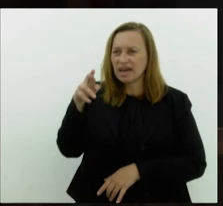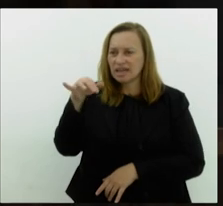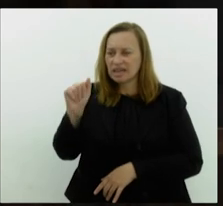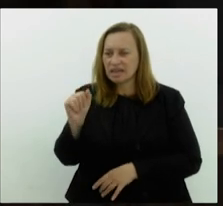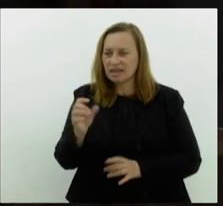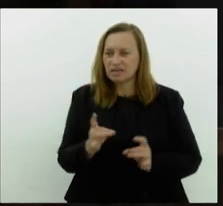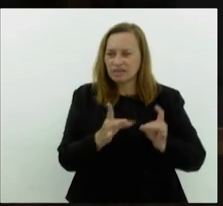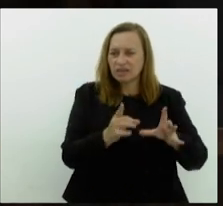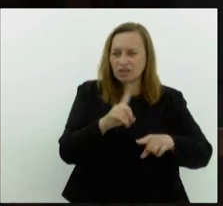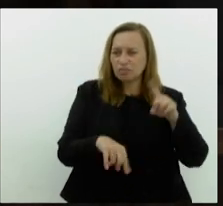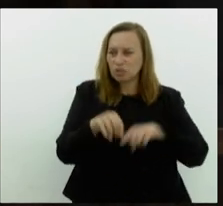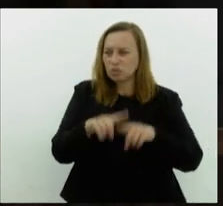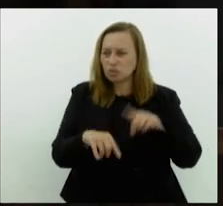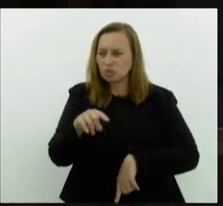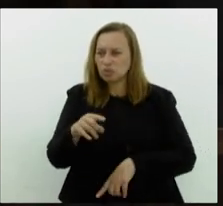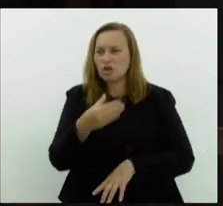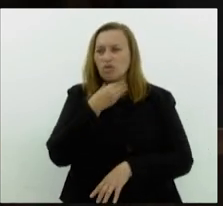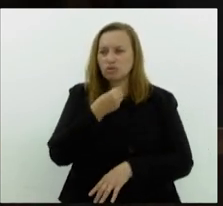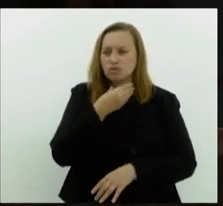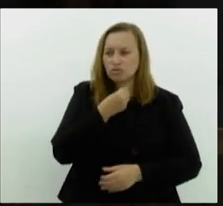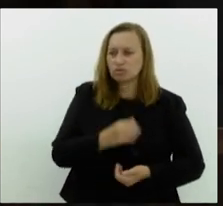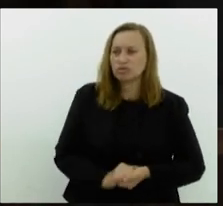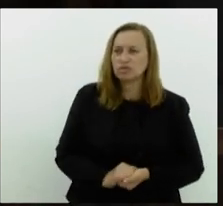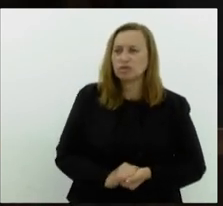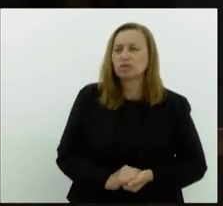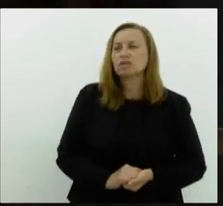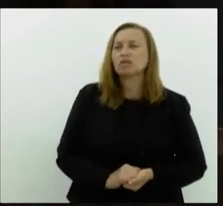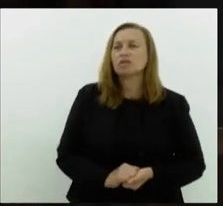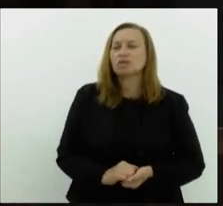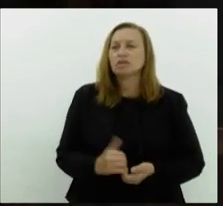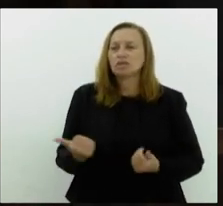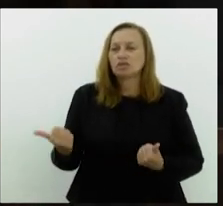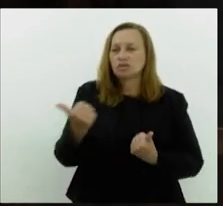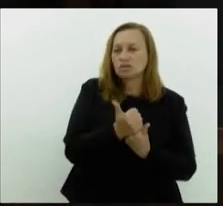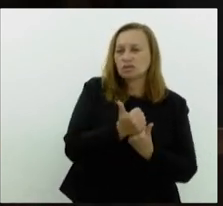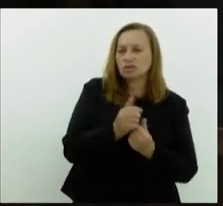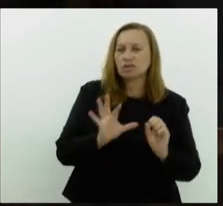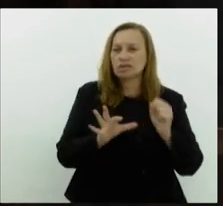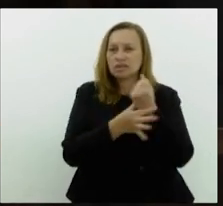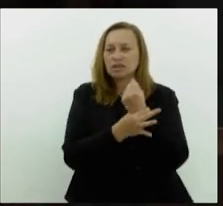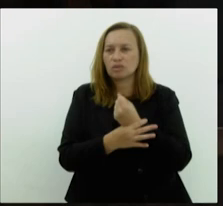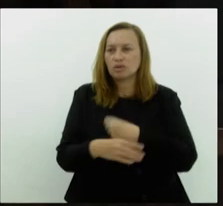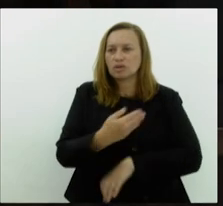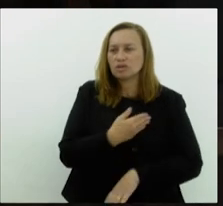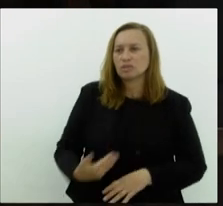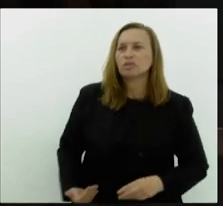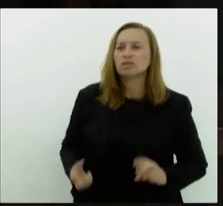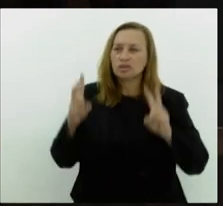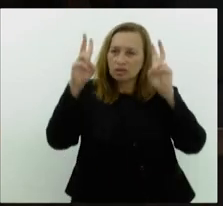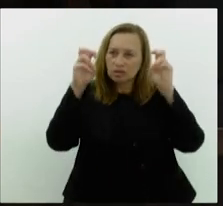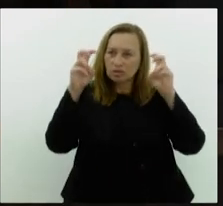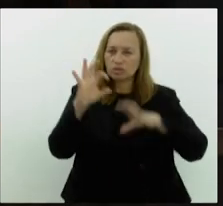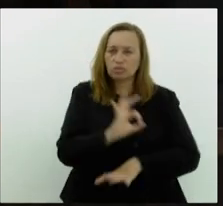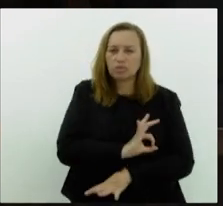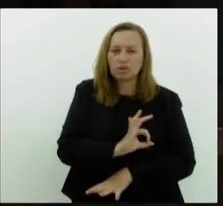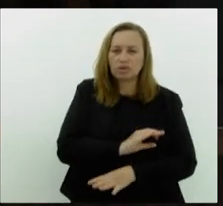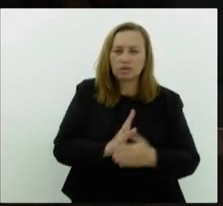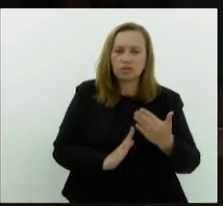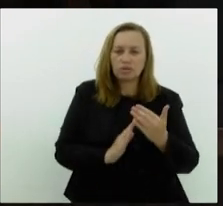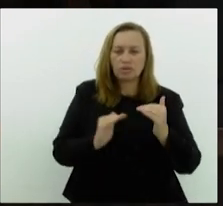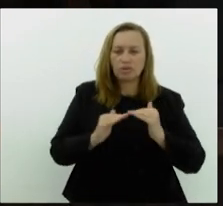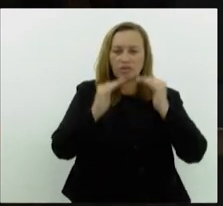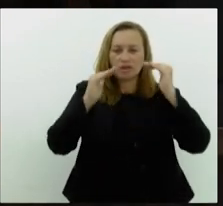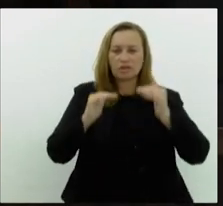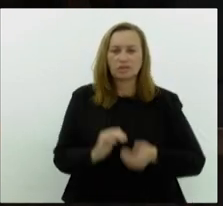com emendas concluídas pelo substitutivo de segurança pública e assuntos de polícia favorável,